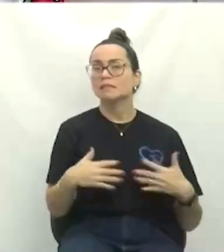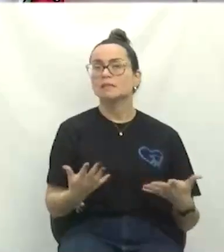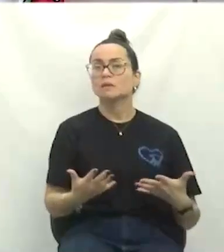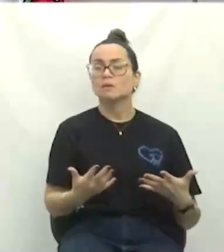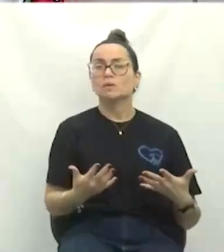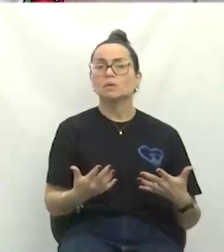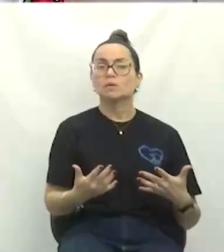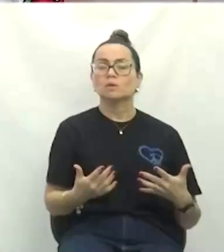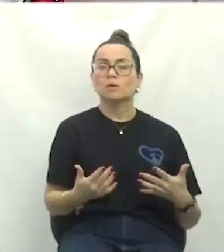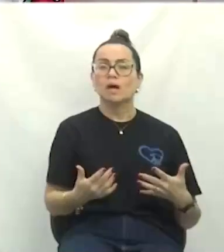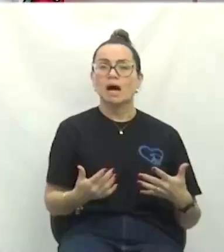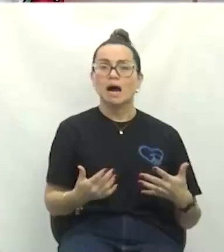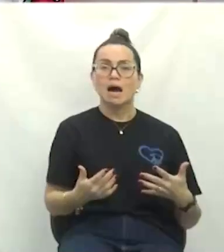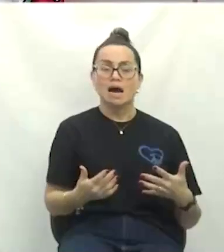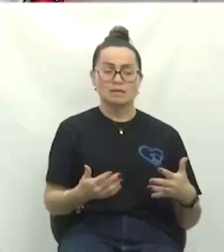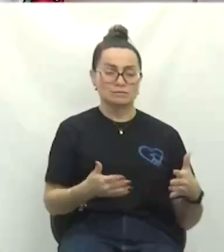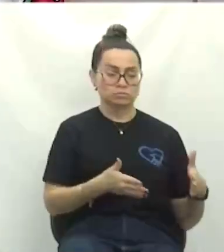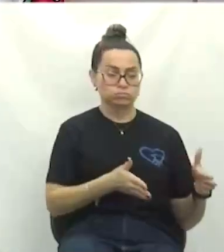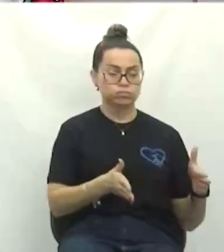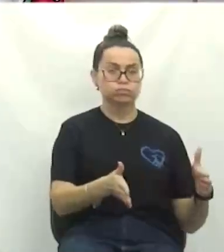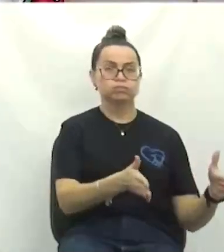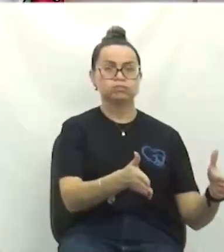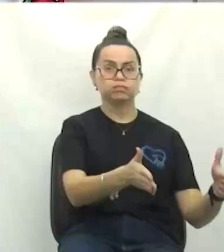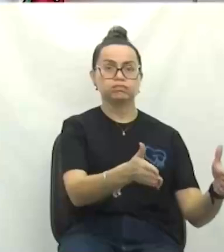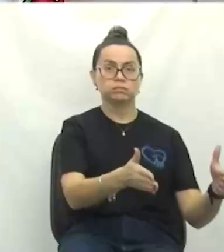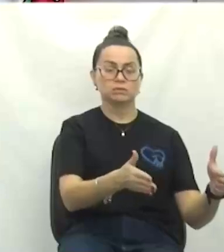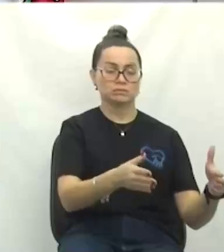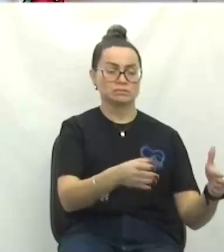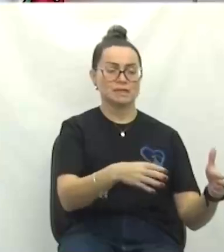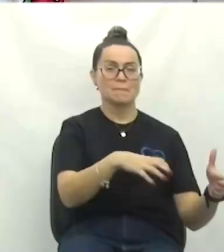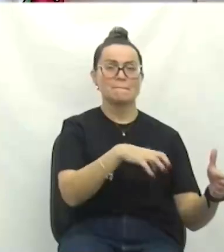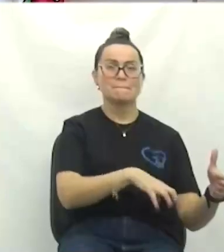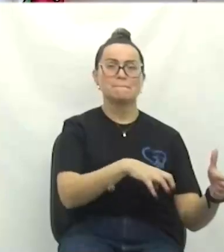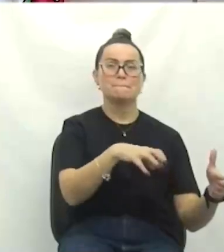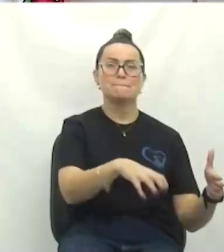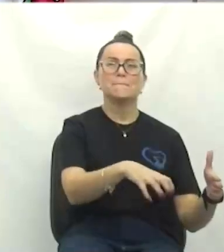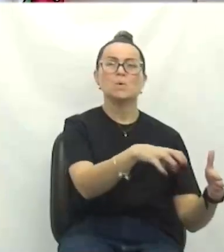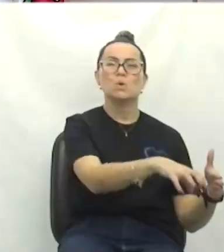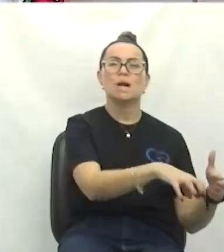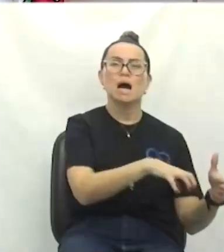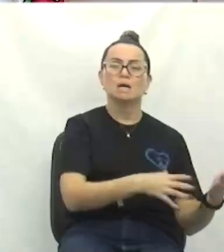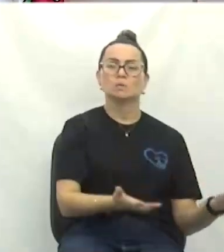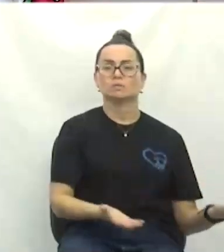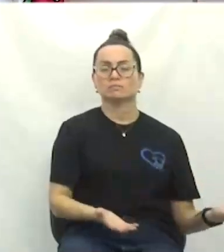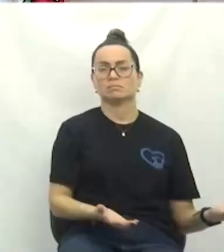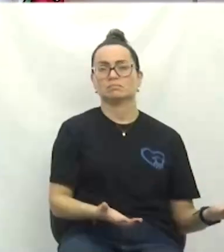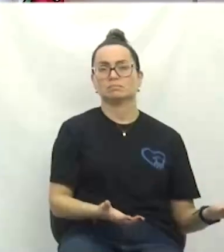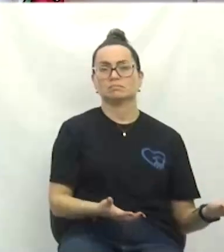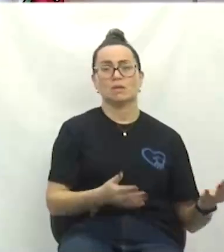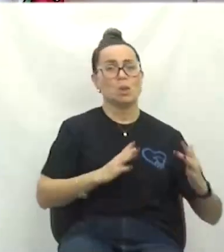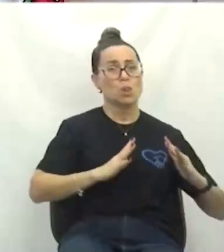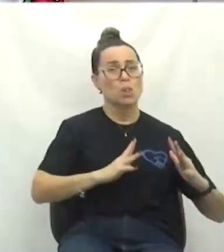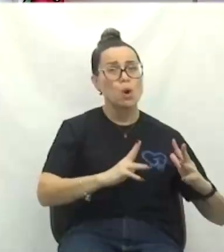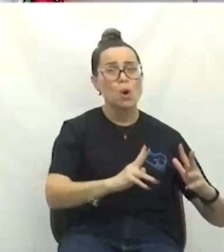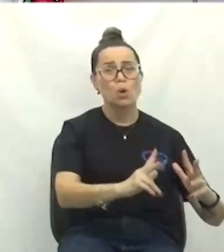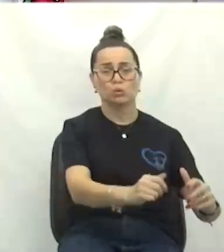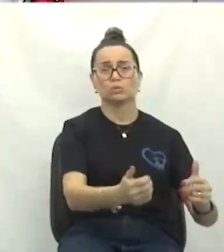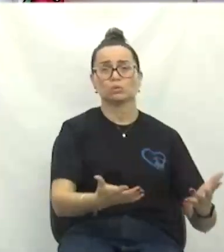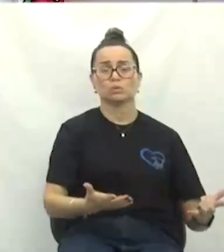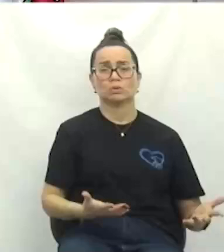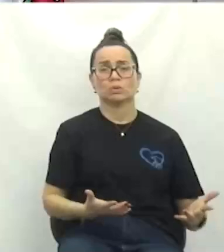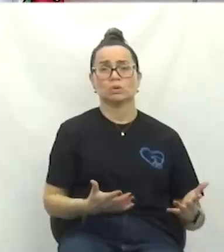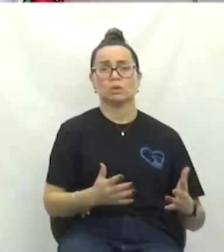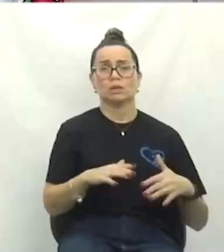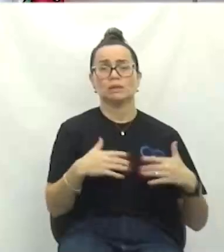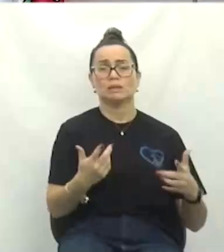simples, esburacada, de Uruçanga a Criciúma. Ela se tornou uma obra irreversível. E é um